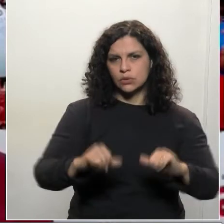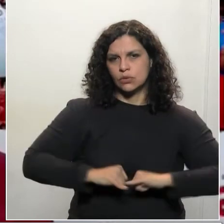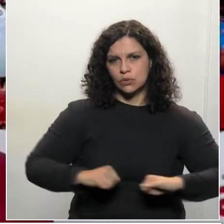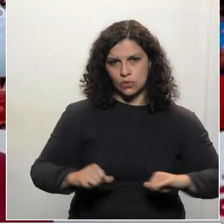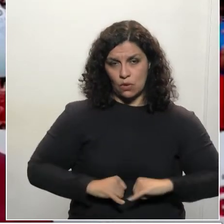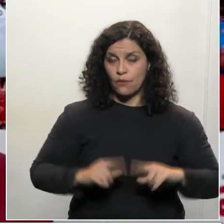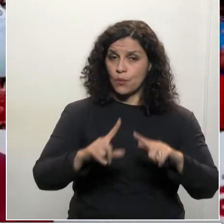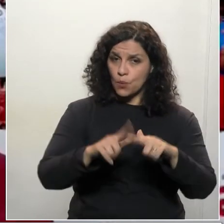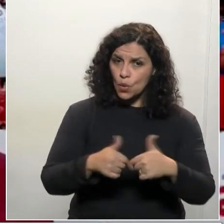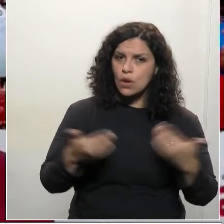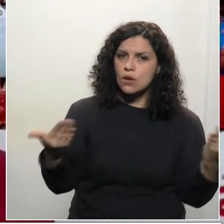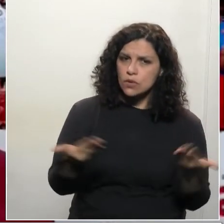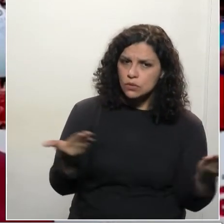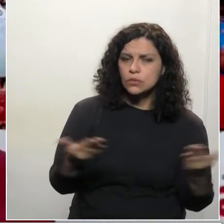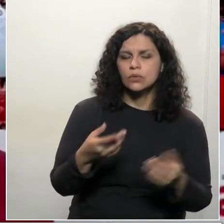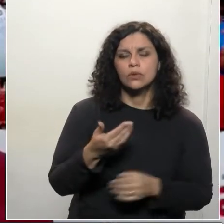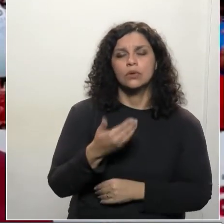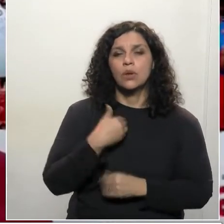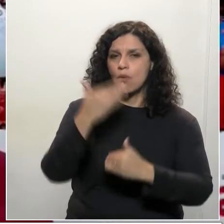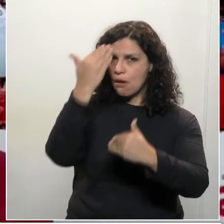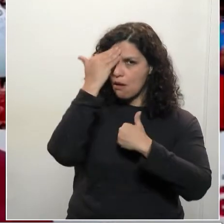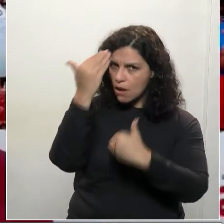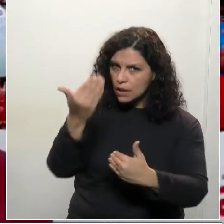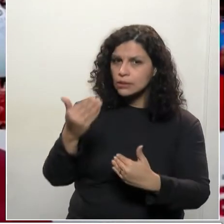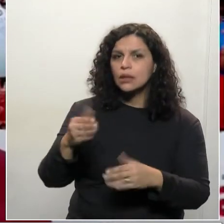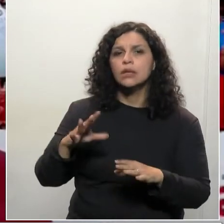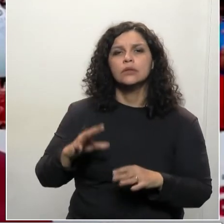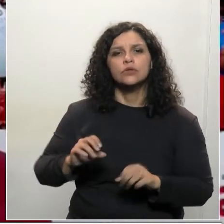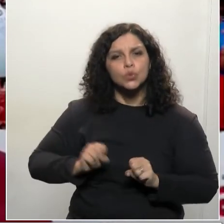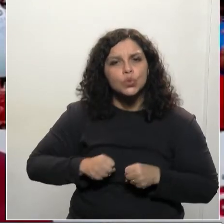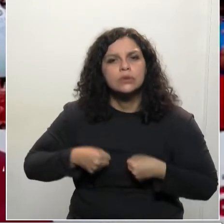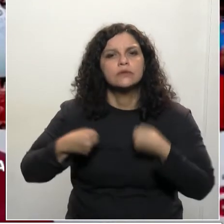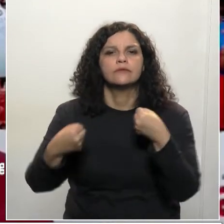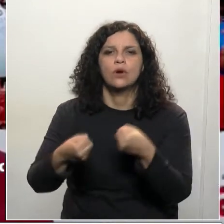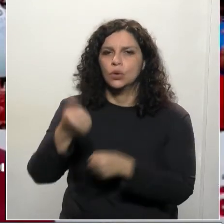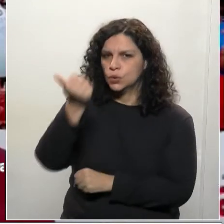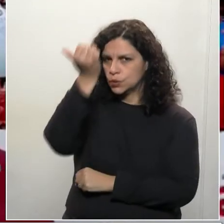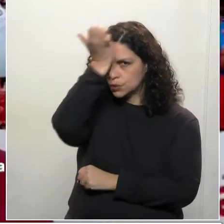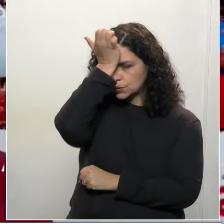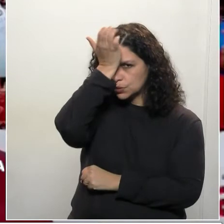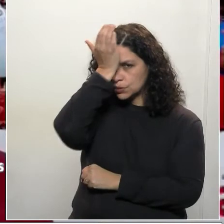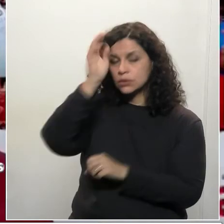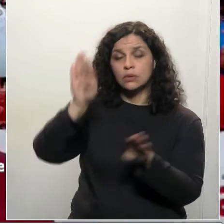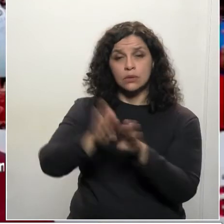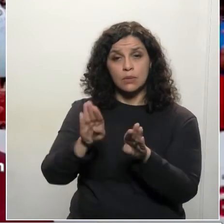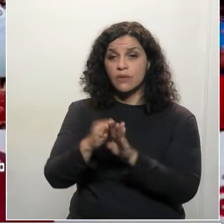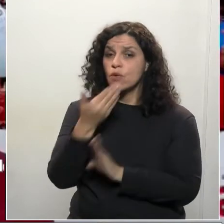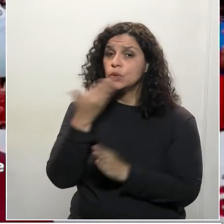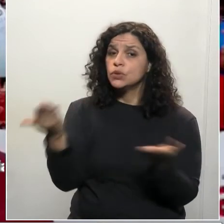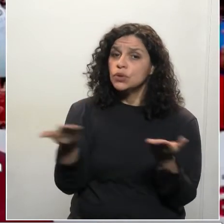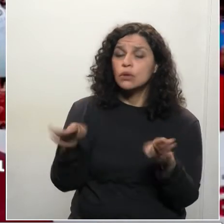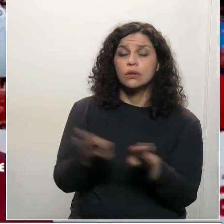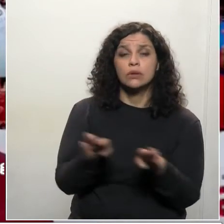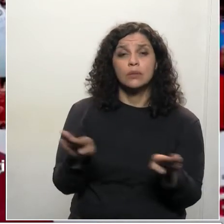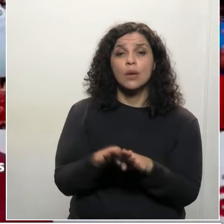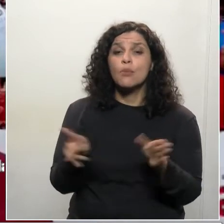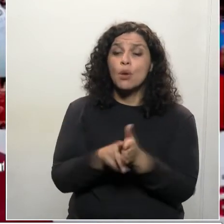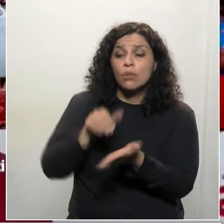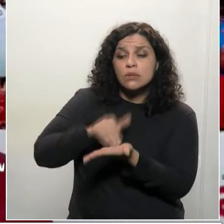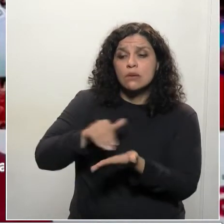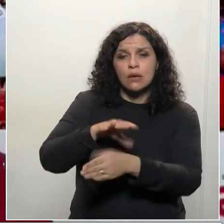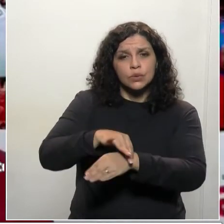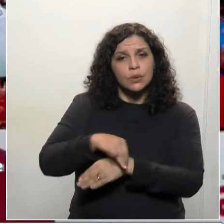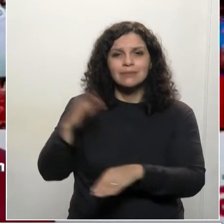faço esse sentido, agradeço a intenção do líder, mas peço esse empenho, ao mesmo tempo que peço o empenho por parte do